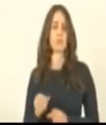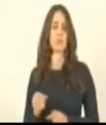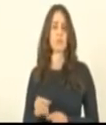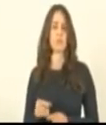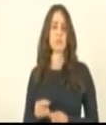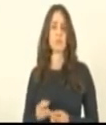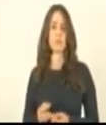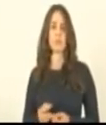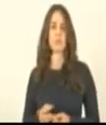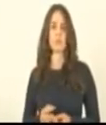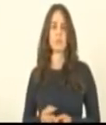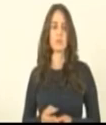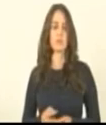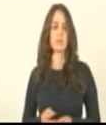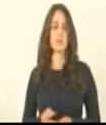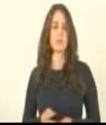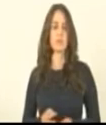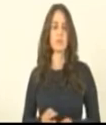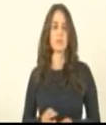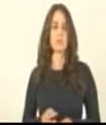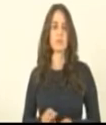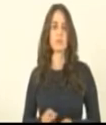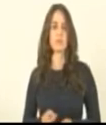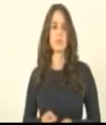Não, mas eu não votei, não.